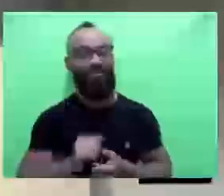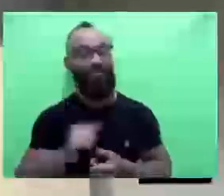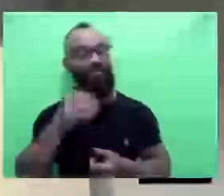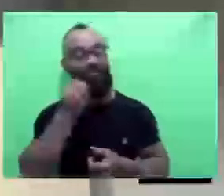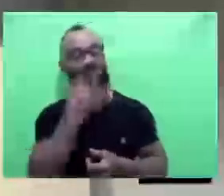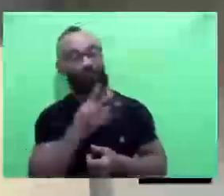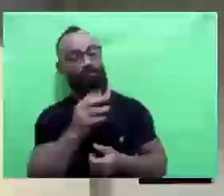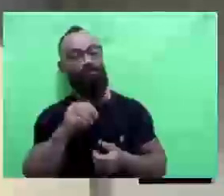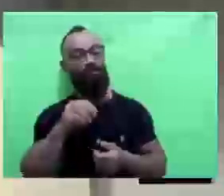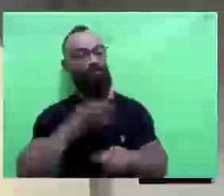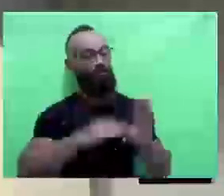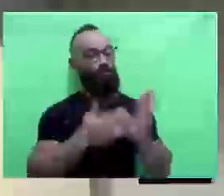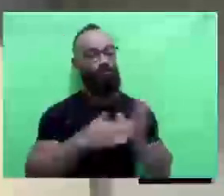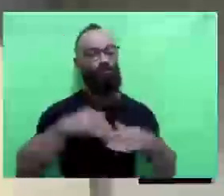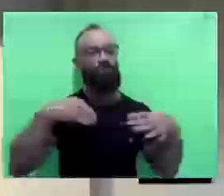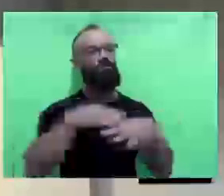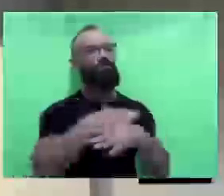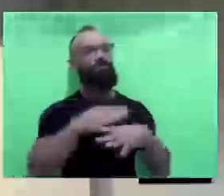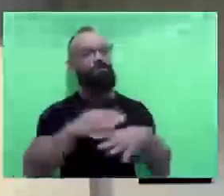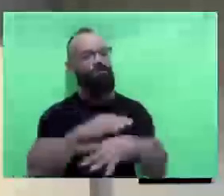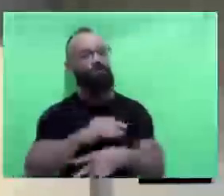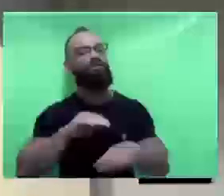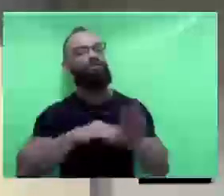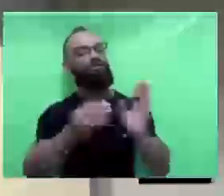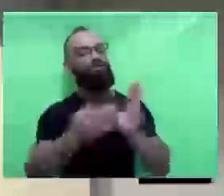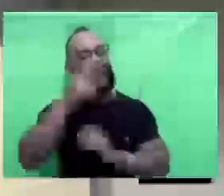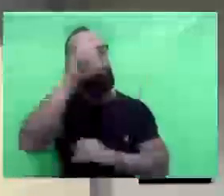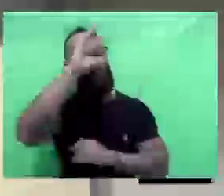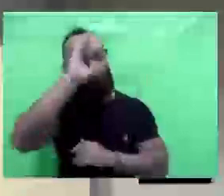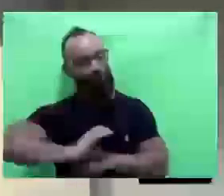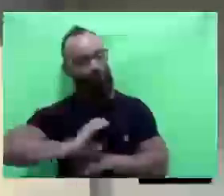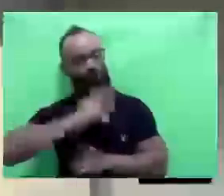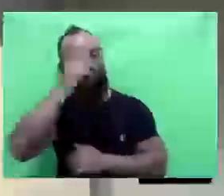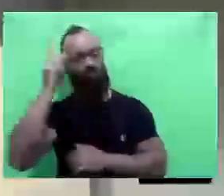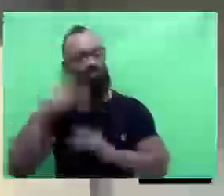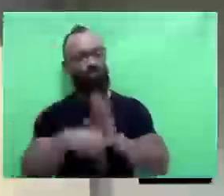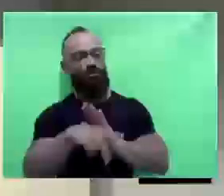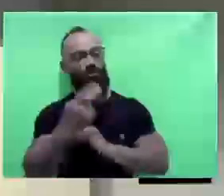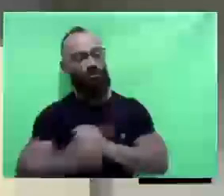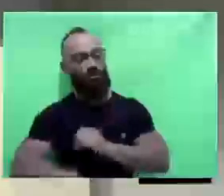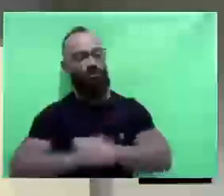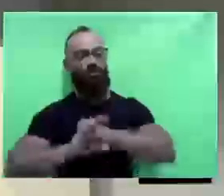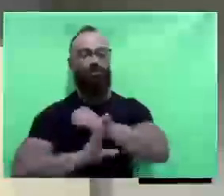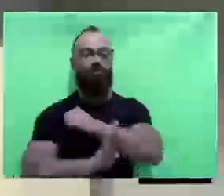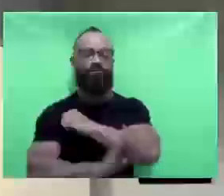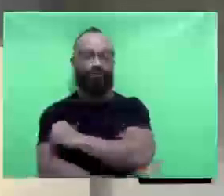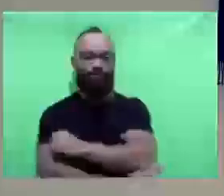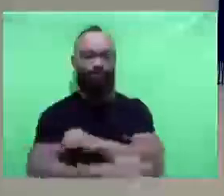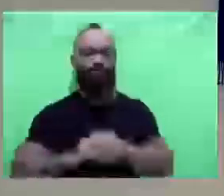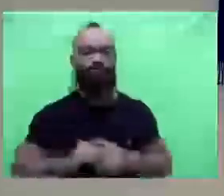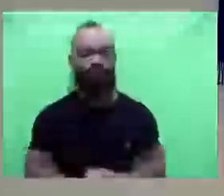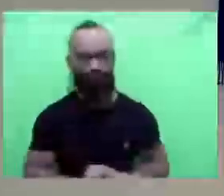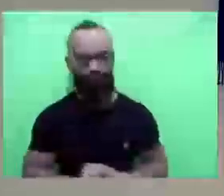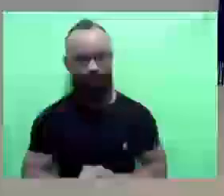para toda a cidade, para todos os cidadãos da nossa cidade. Obrigado, vereador Sandro, e parabéns pelas colocações.